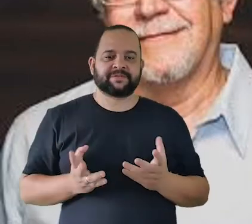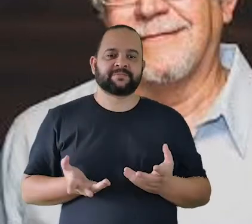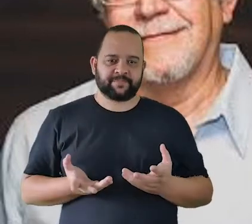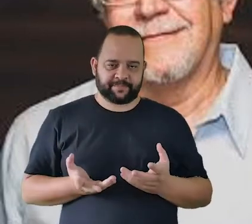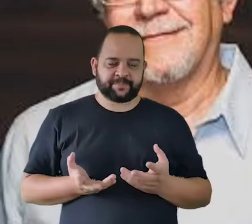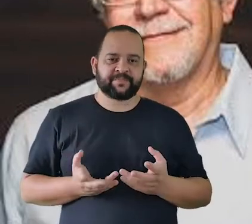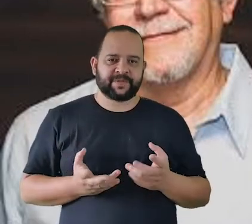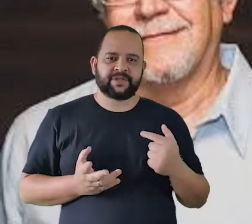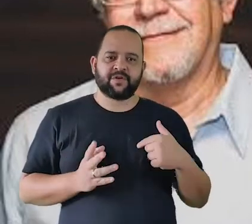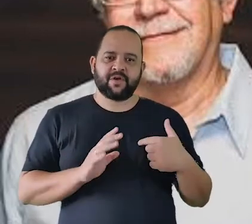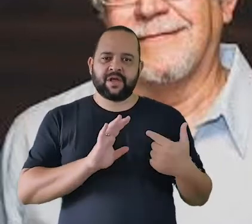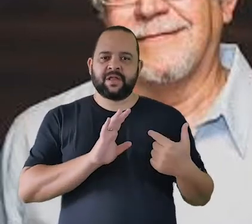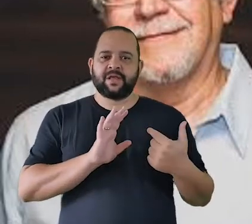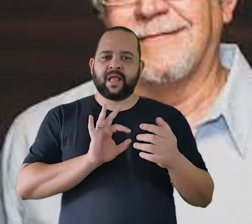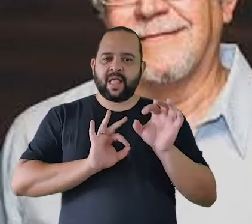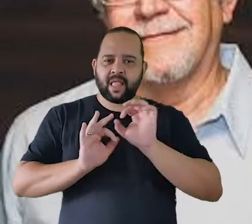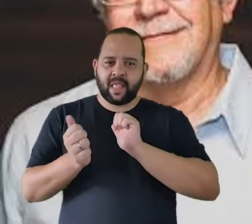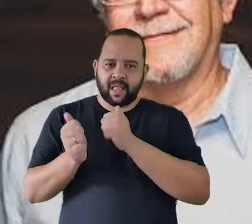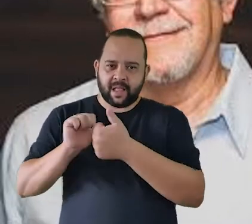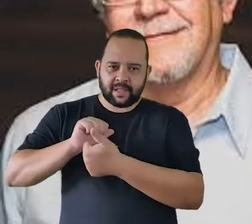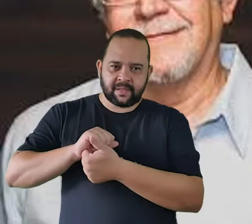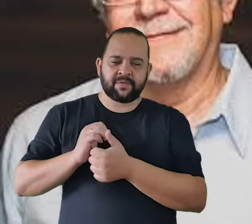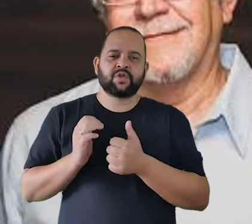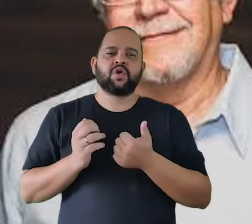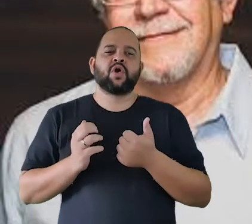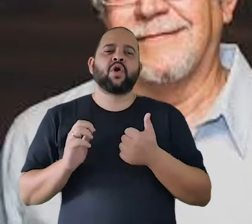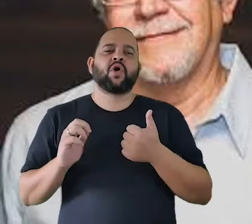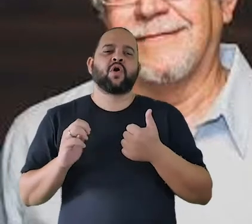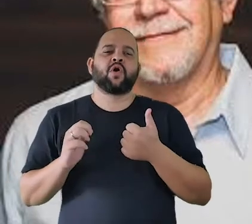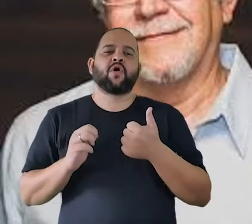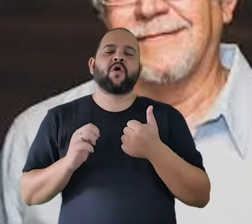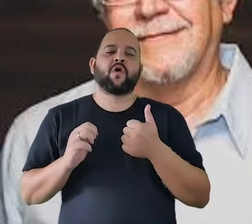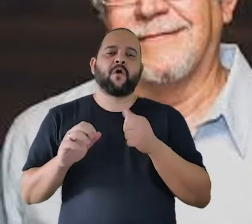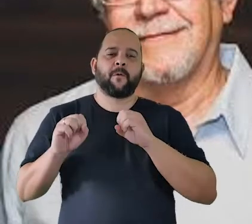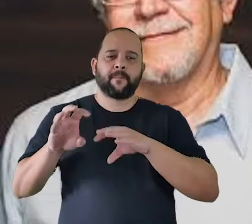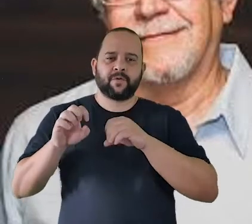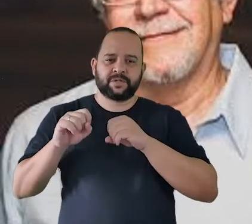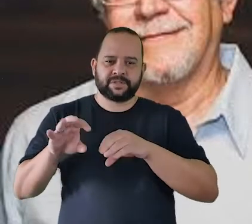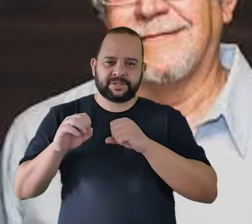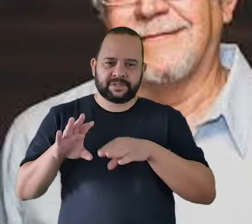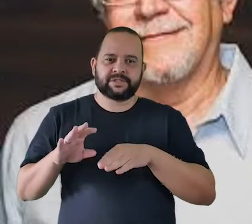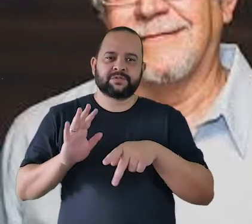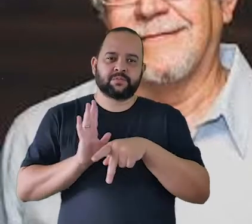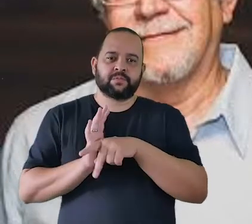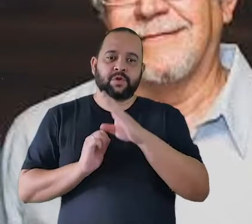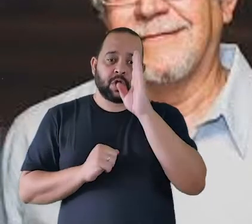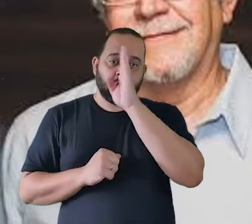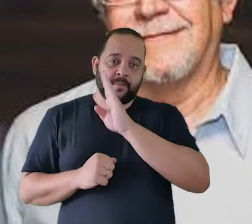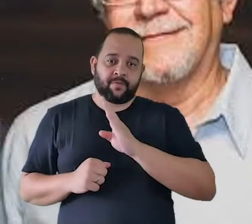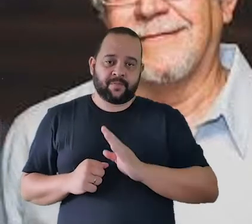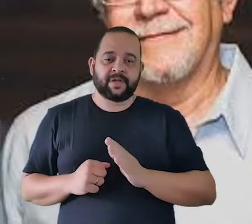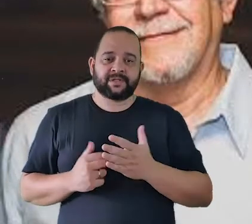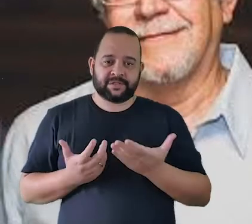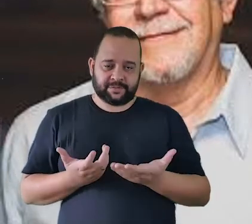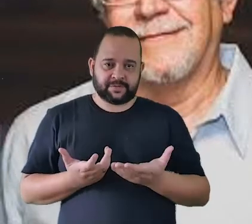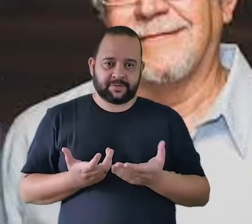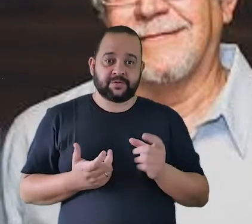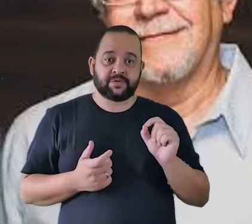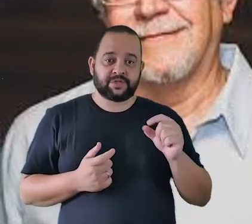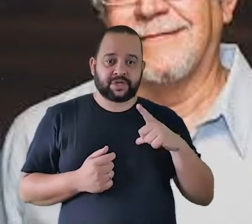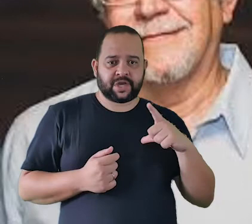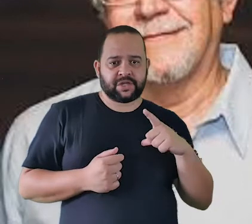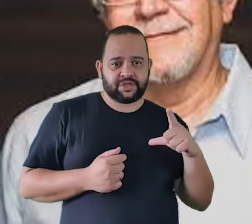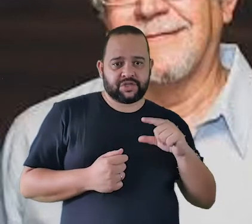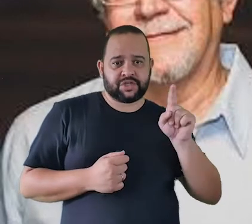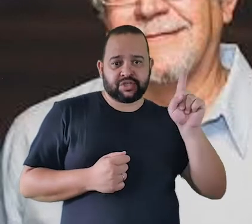o ensino brasileiro, para a formação universitária brasileira, acadêmica brasileira, o que